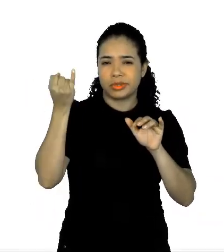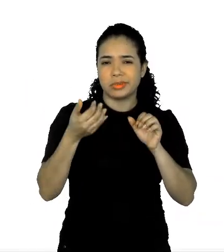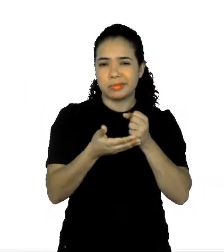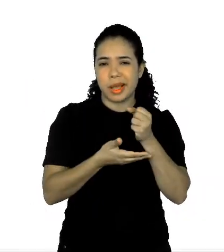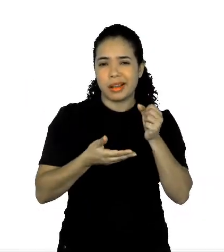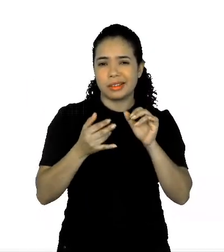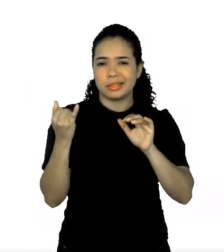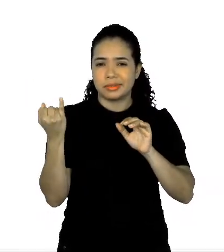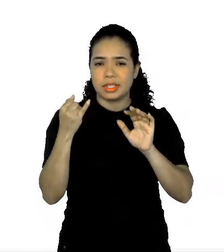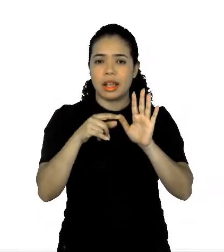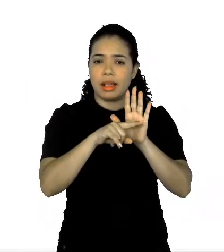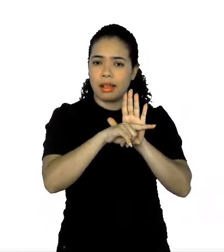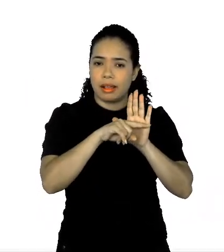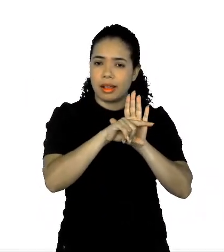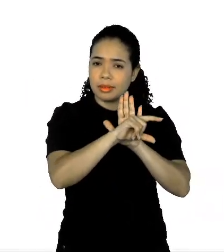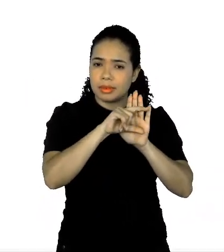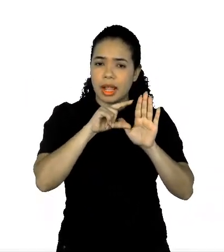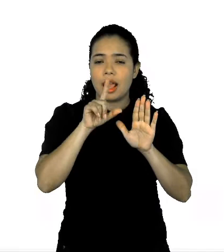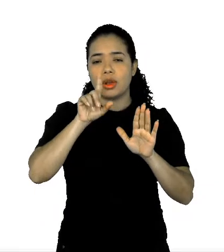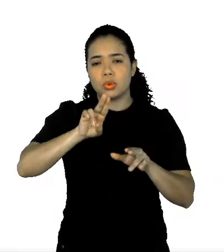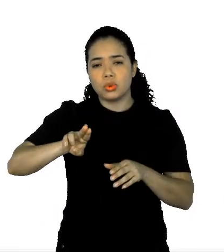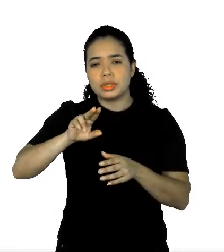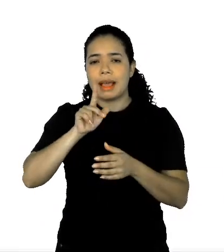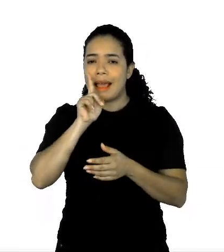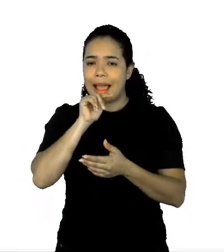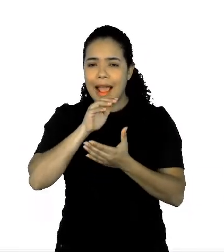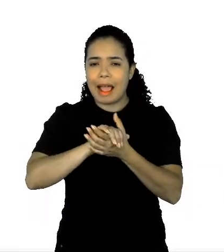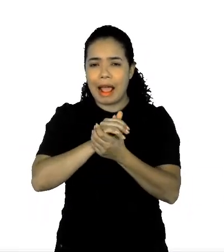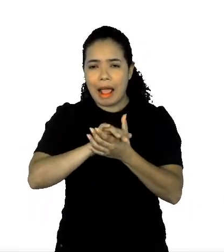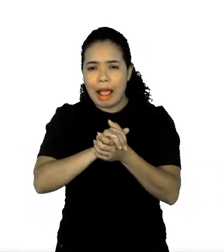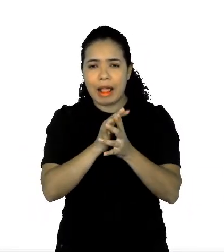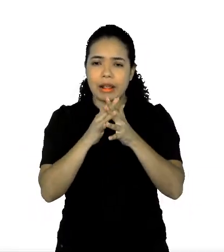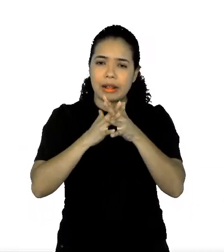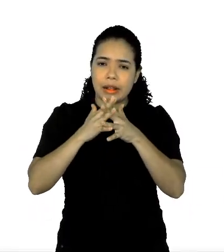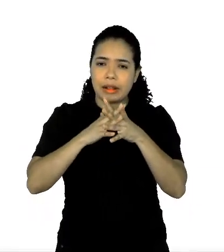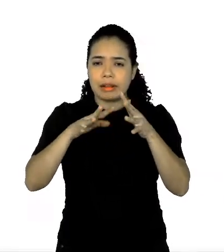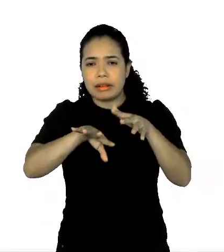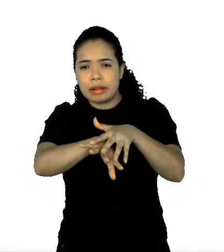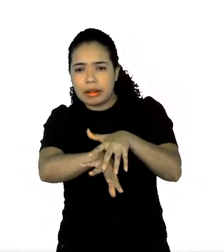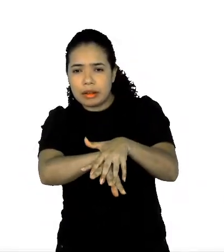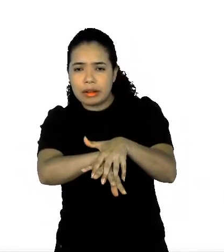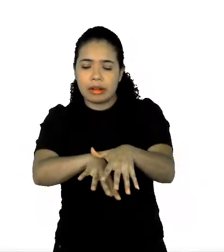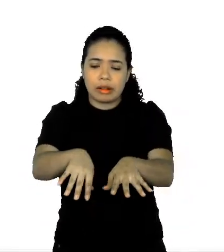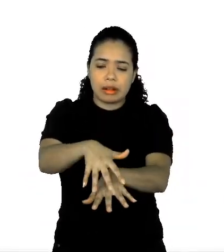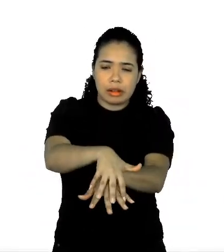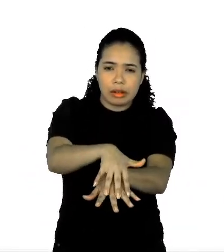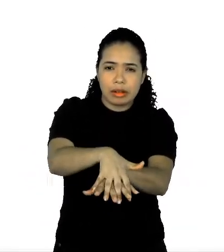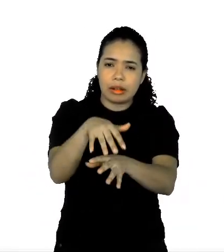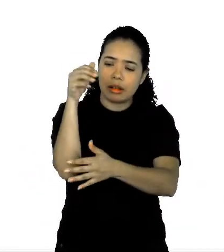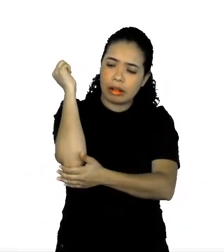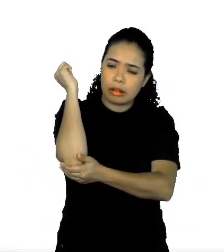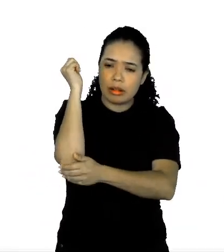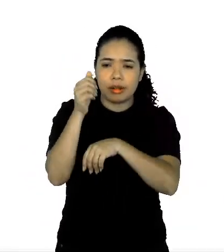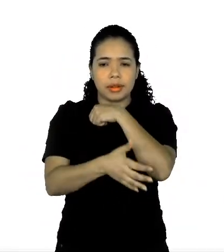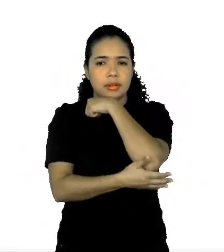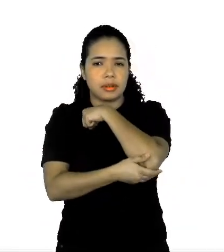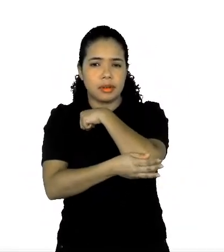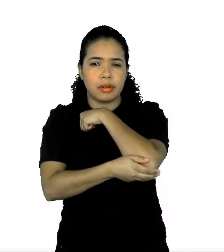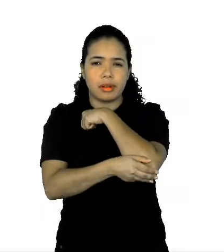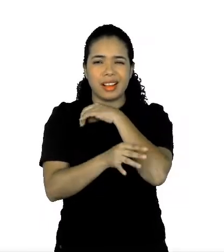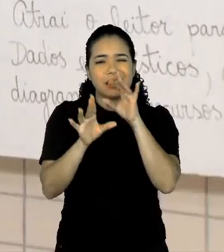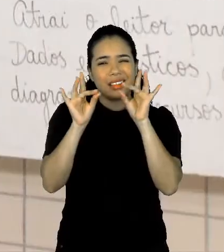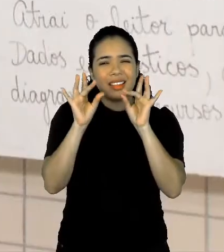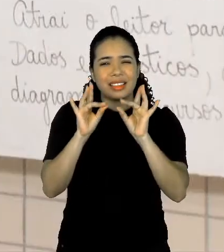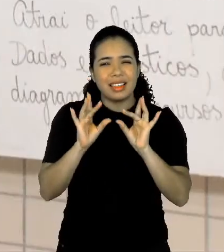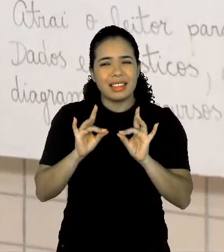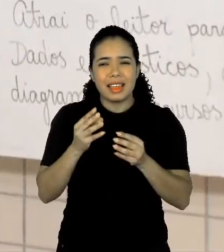Usar água e sabão, lavar entre os dedos, lavar as unhas, lavar também do pulso do cotovelo. Então, ele está explicando